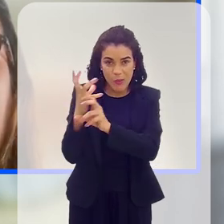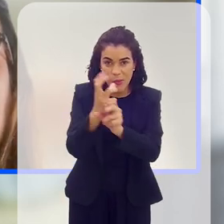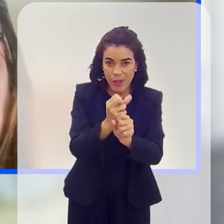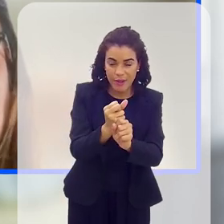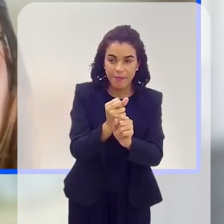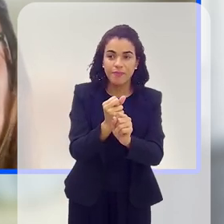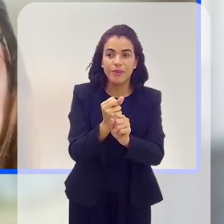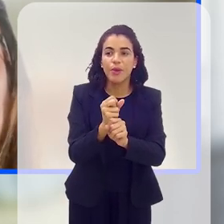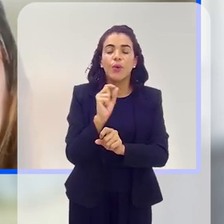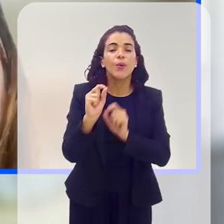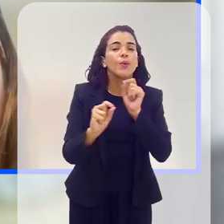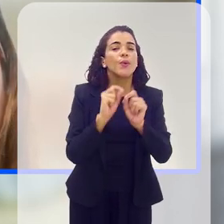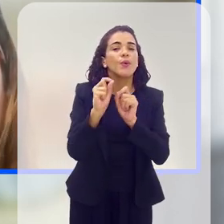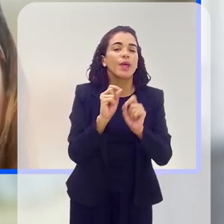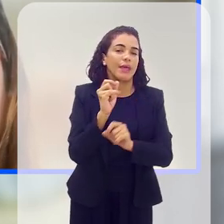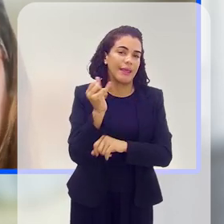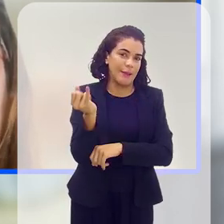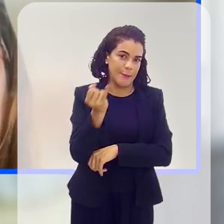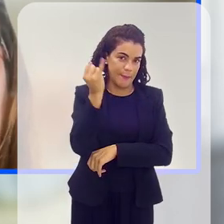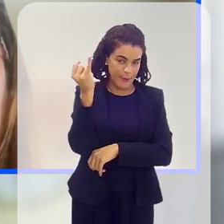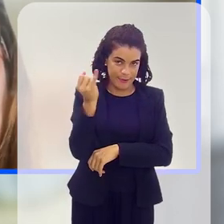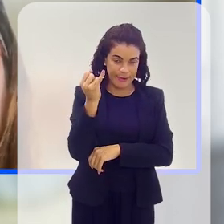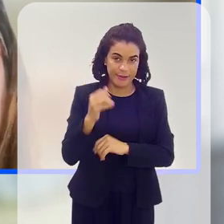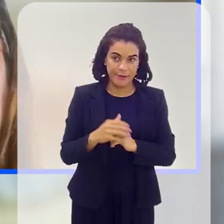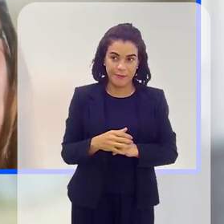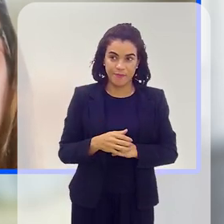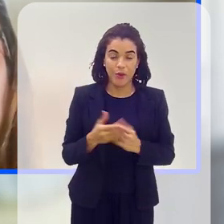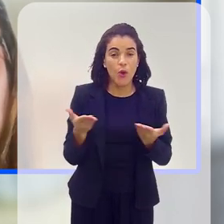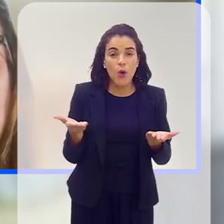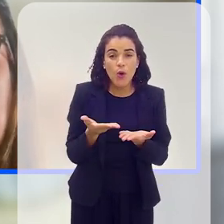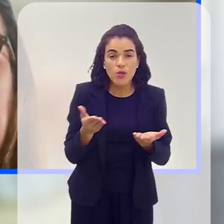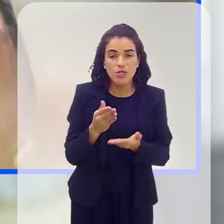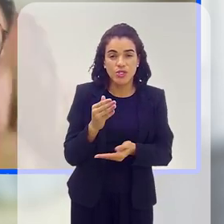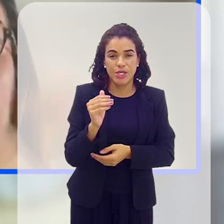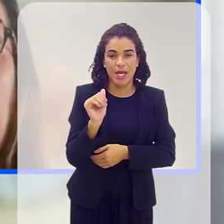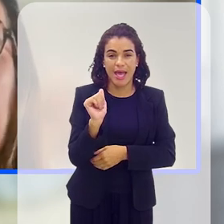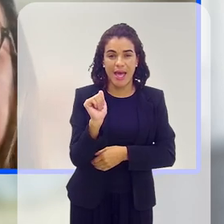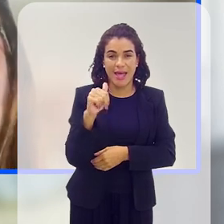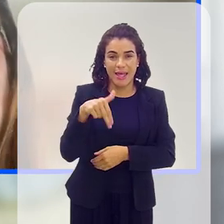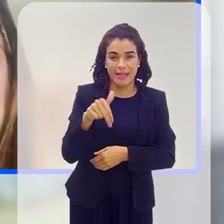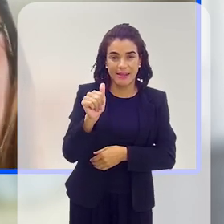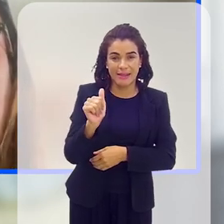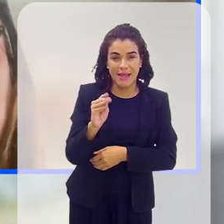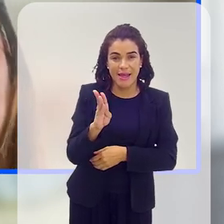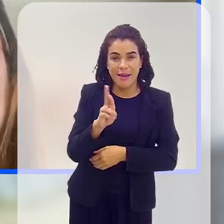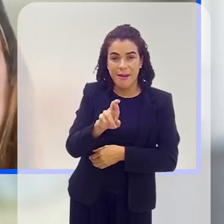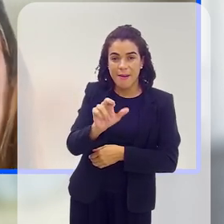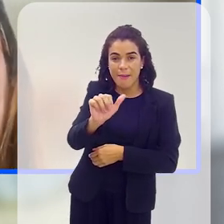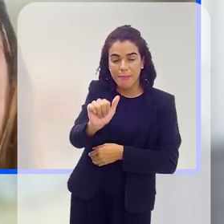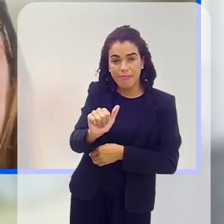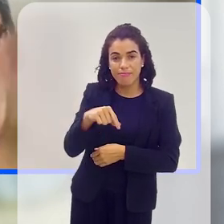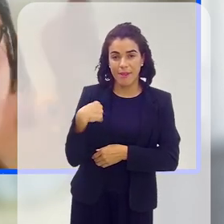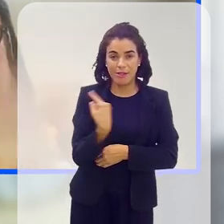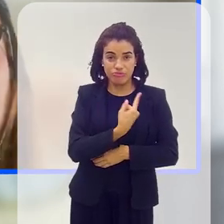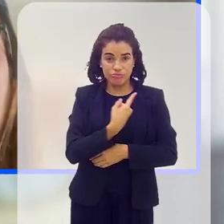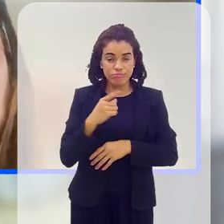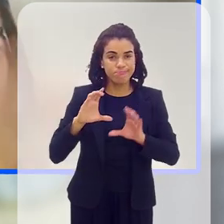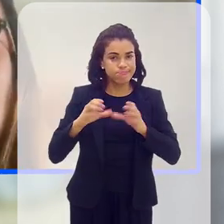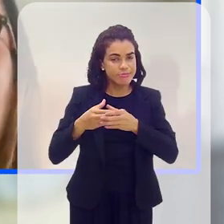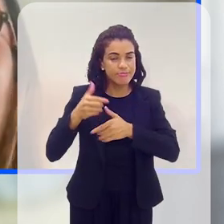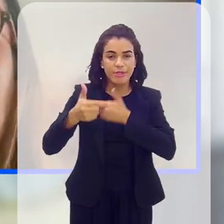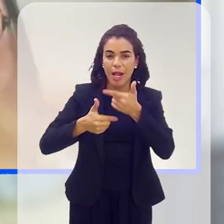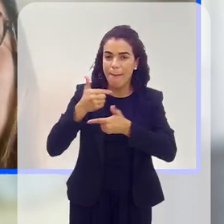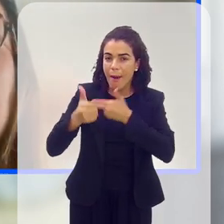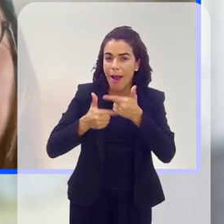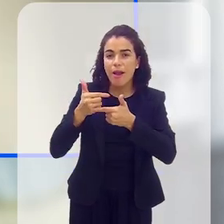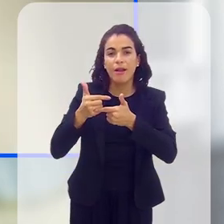O que é importante? Hoje, a NABRA tem uma seguinte visão. A gente trabalha com o